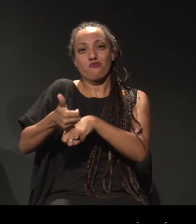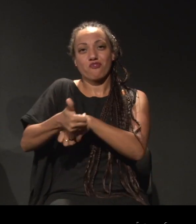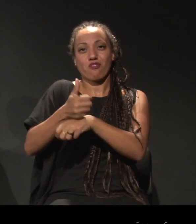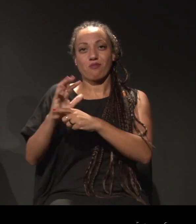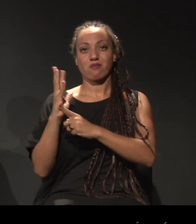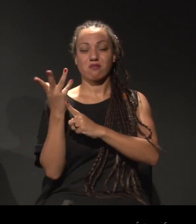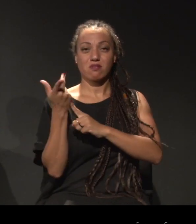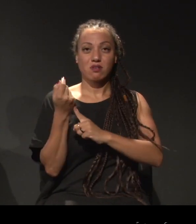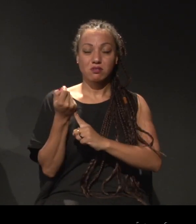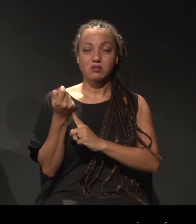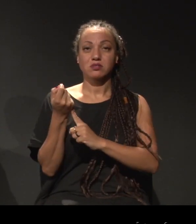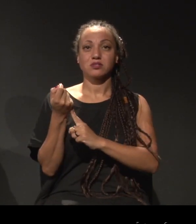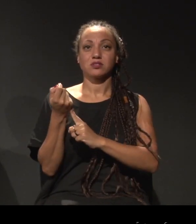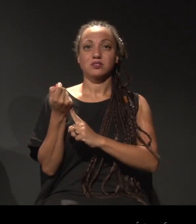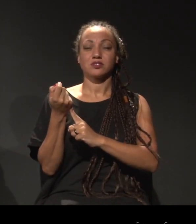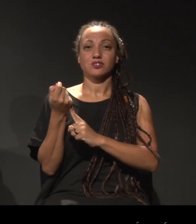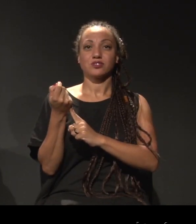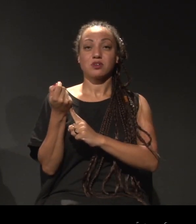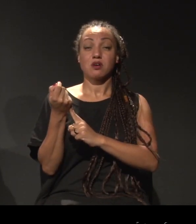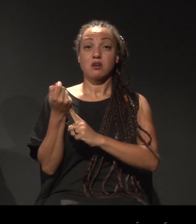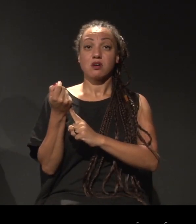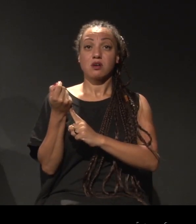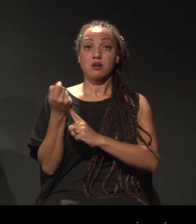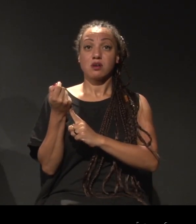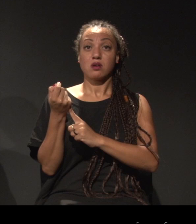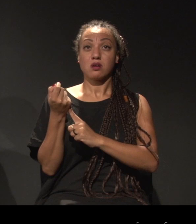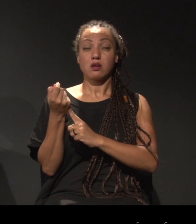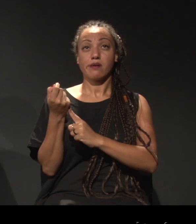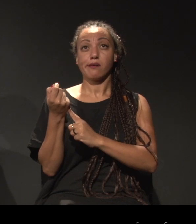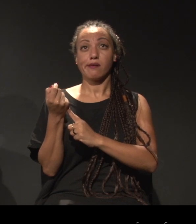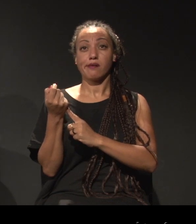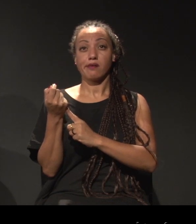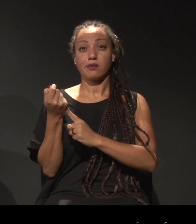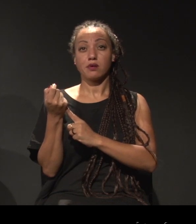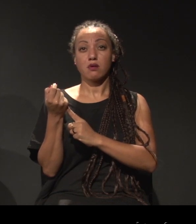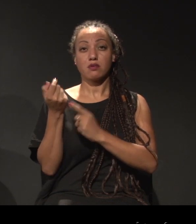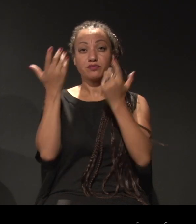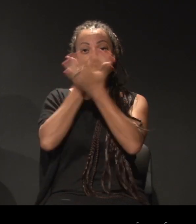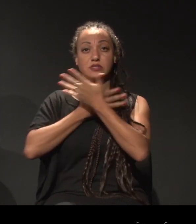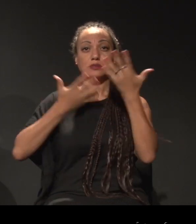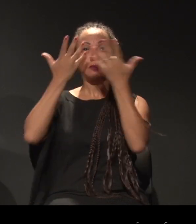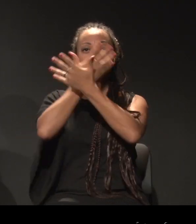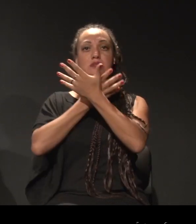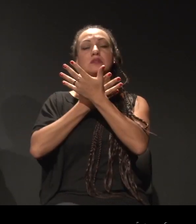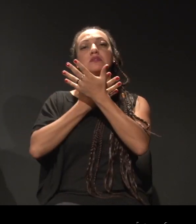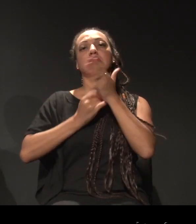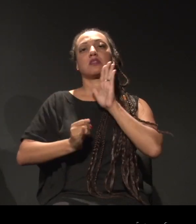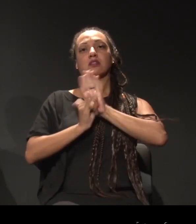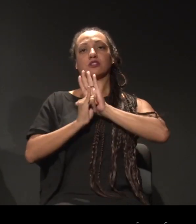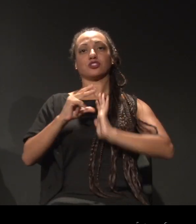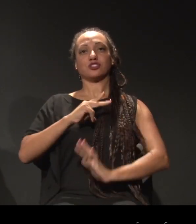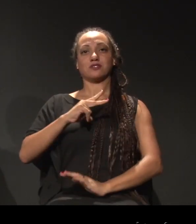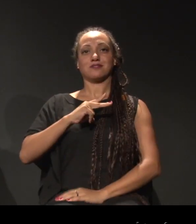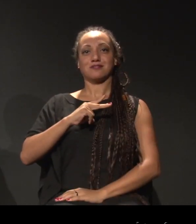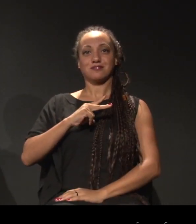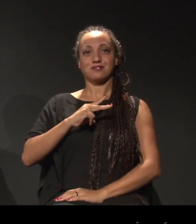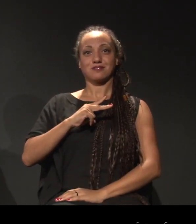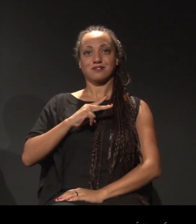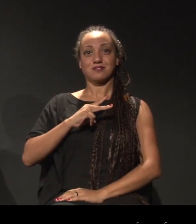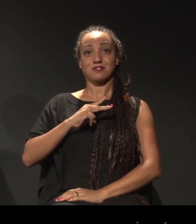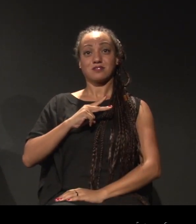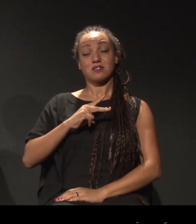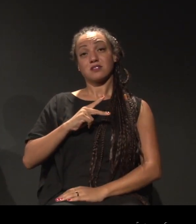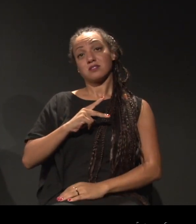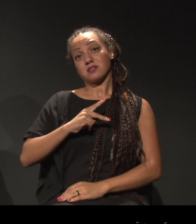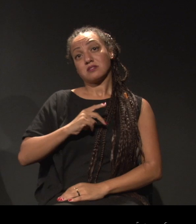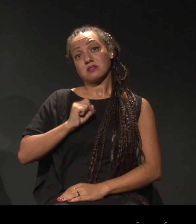artista, ele invisibiliza a própria identidade nacional. E, ao invisibilizar